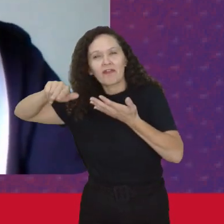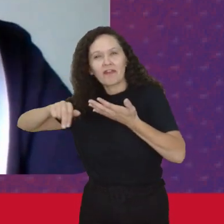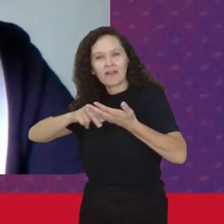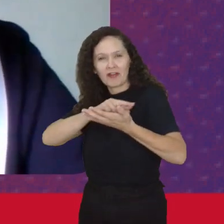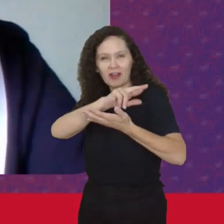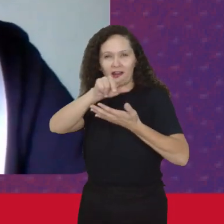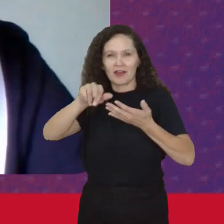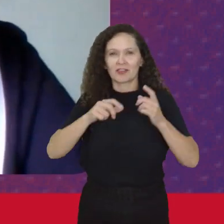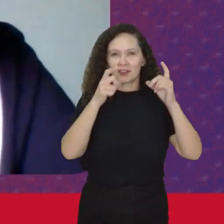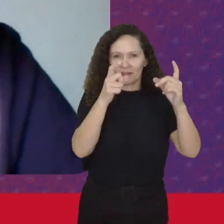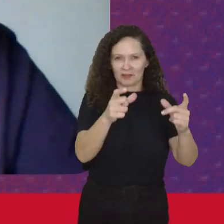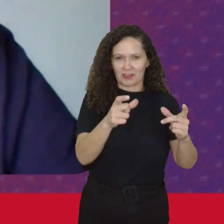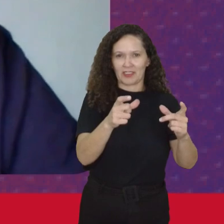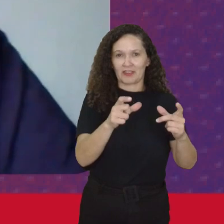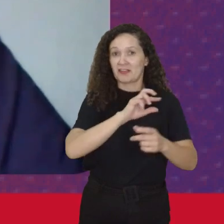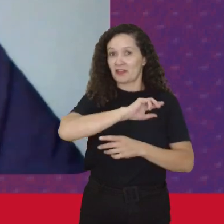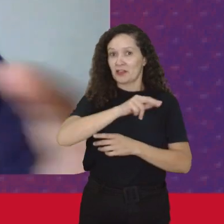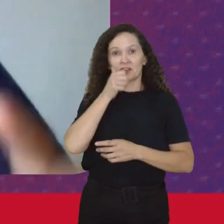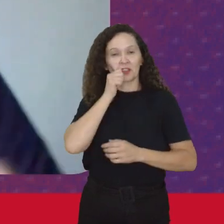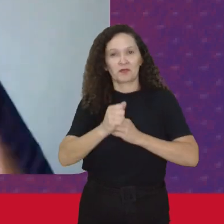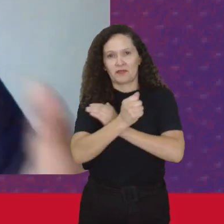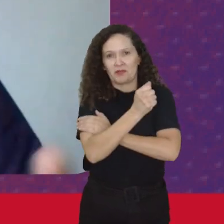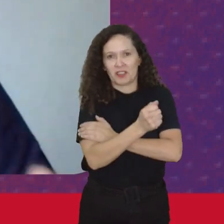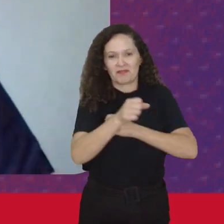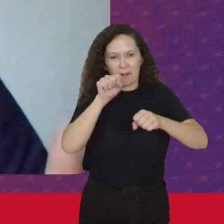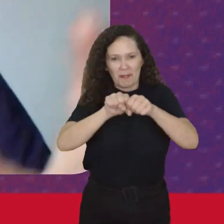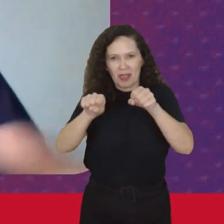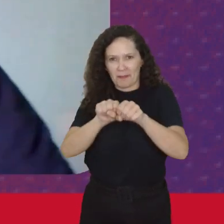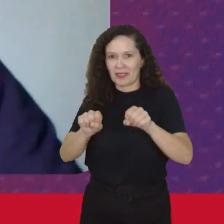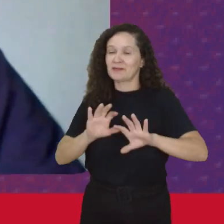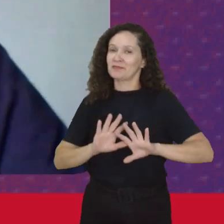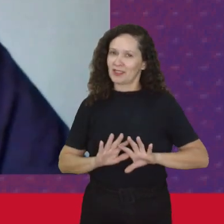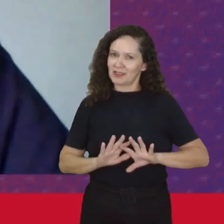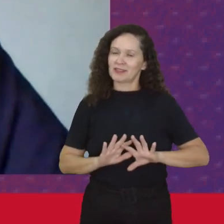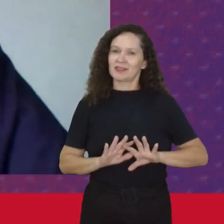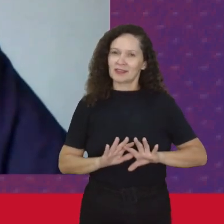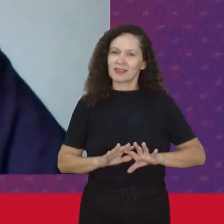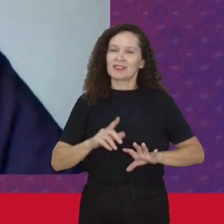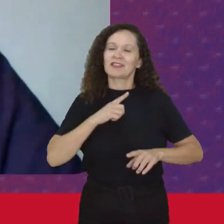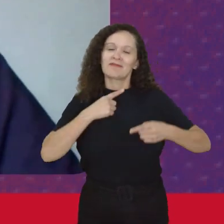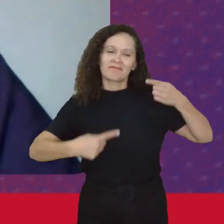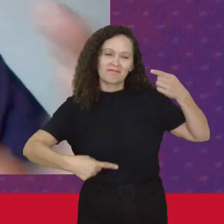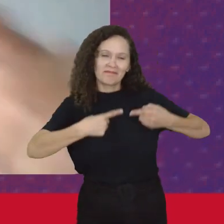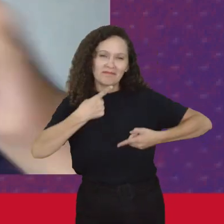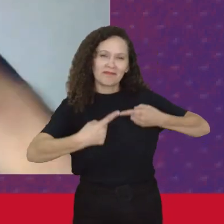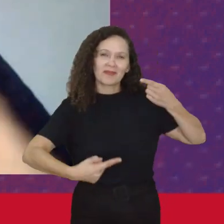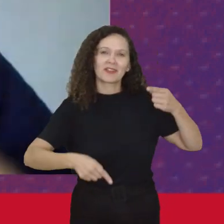Não necessariamente Só o feminismo radical Mas o feminismo radical Trouxe muito debate